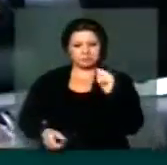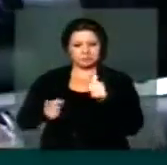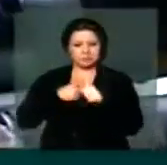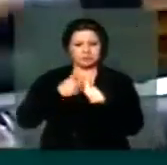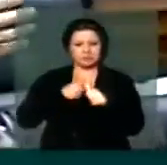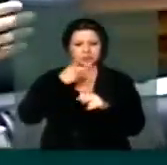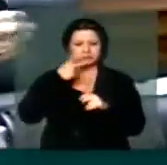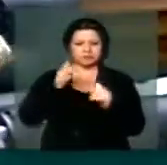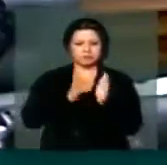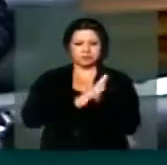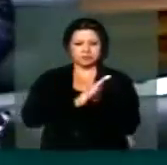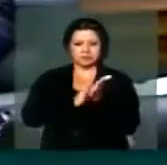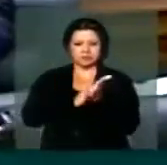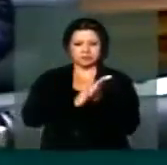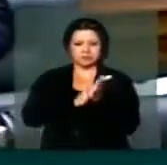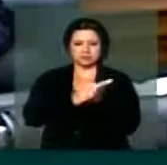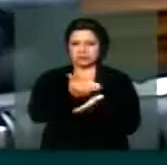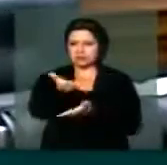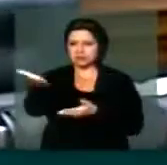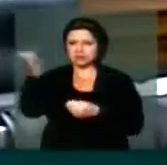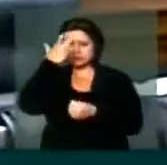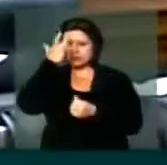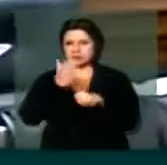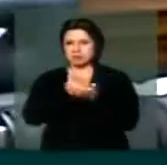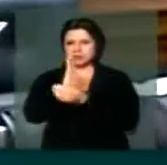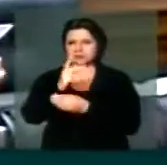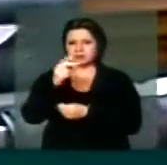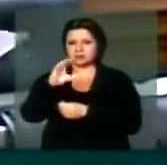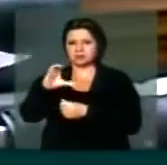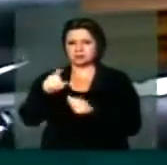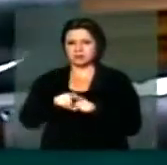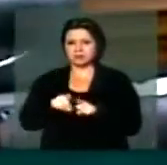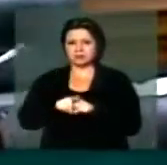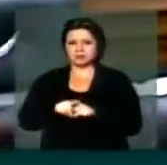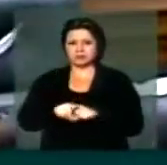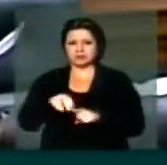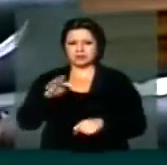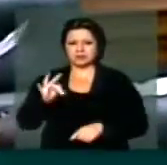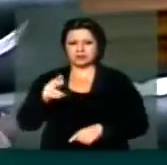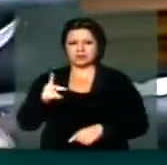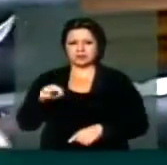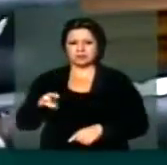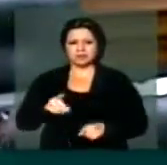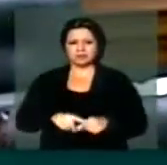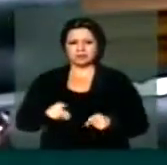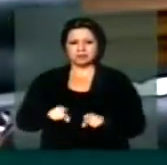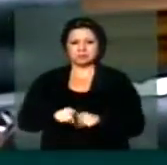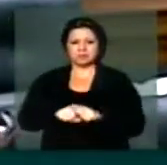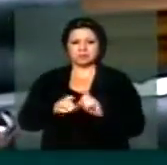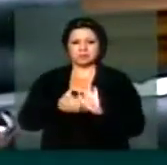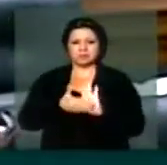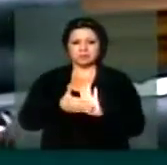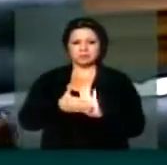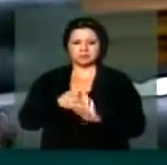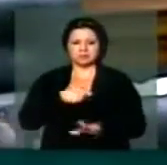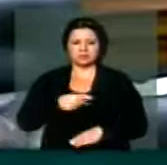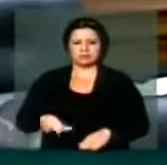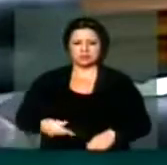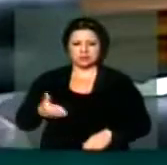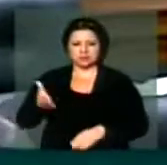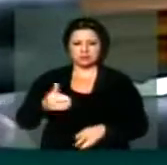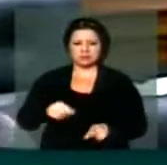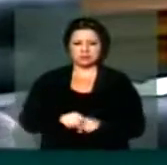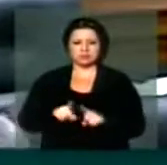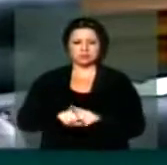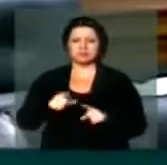primeiro, para parabenizar a este Parlamento pela aprovação da PEC do FPM, que ele é fundamental, a importância para os municípios, e parabenizar, Presidente, Vossa